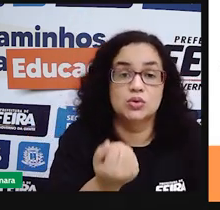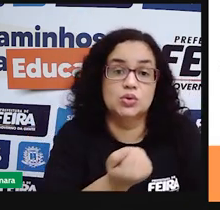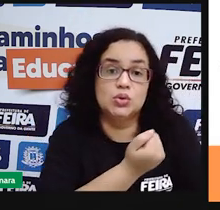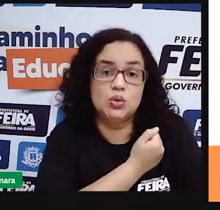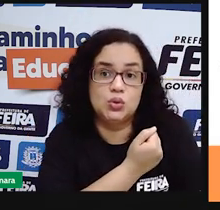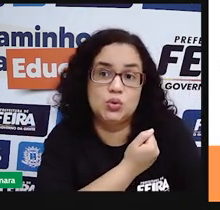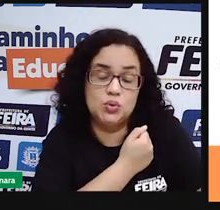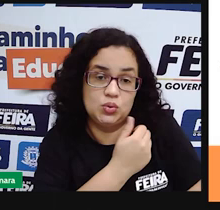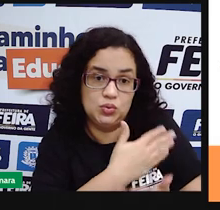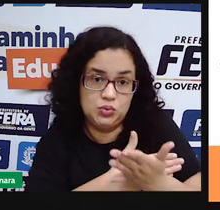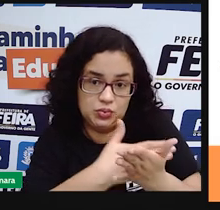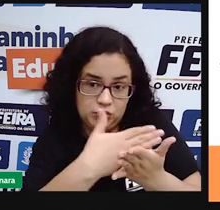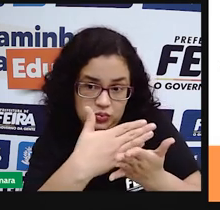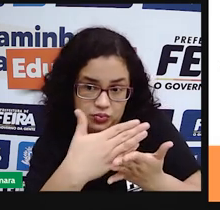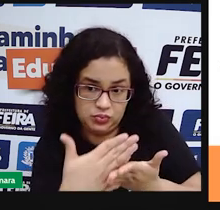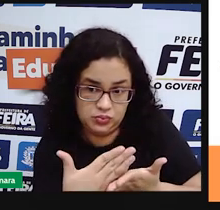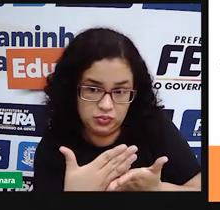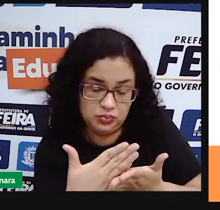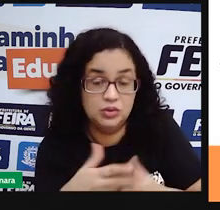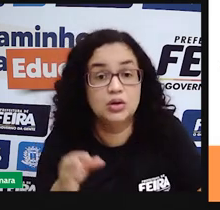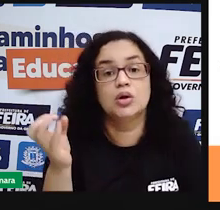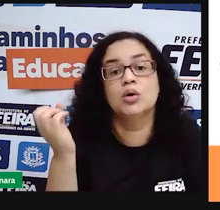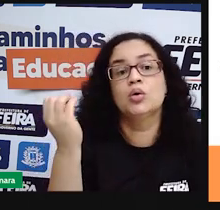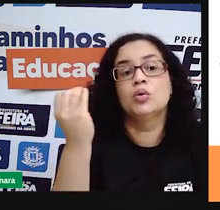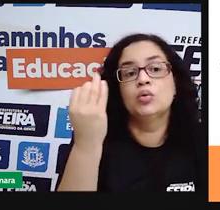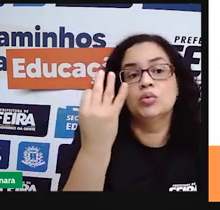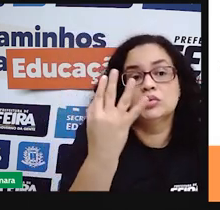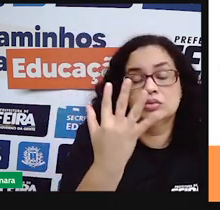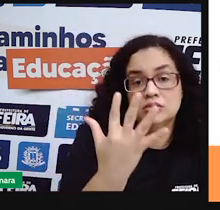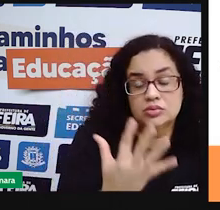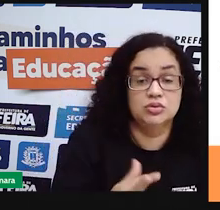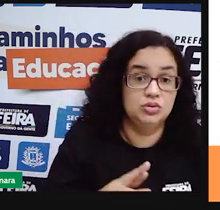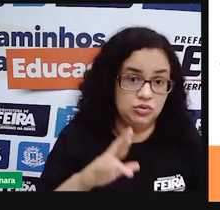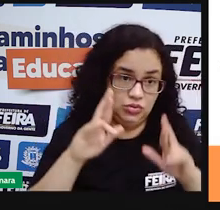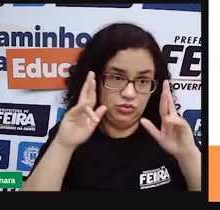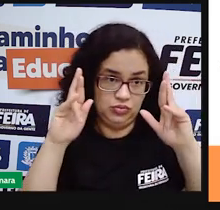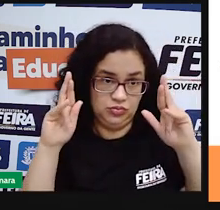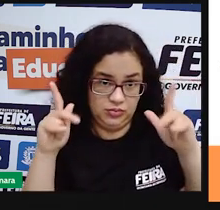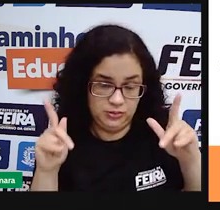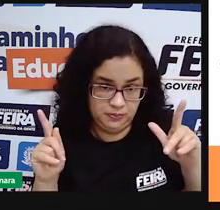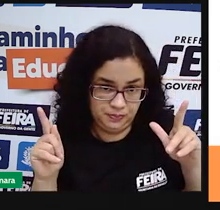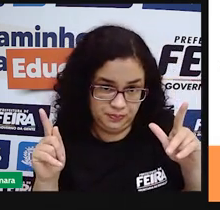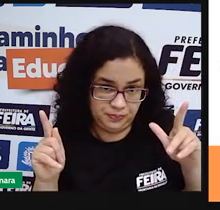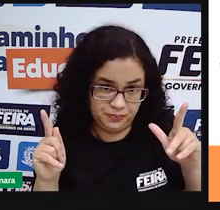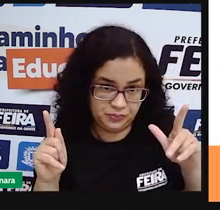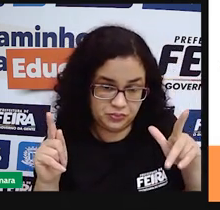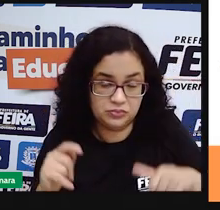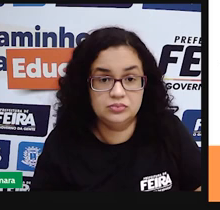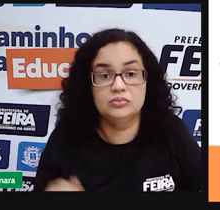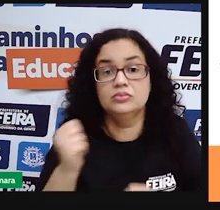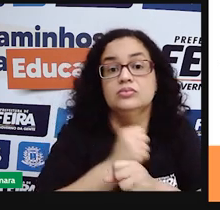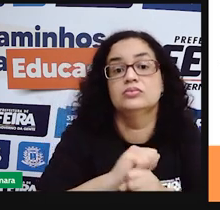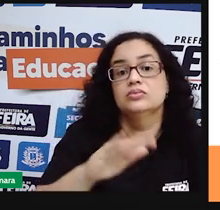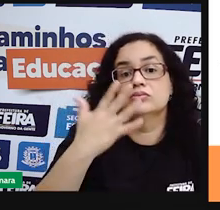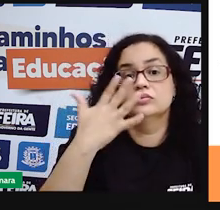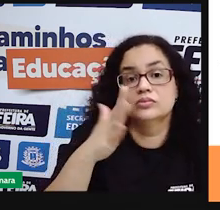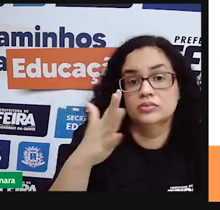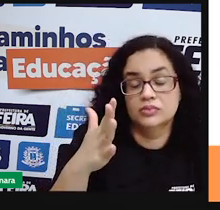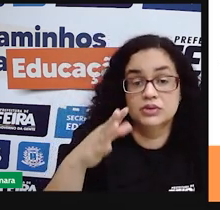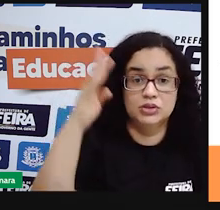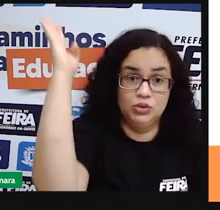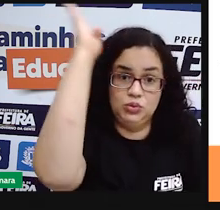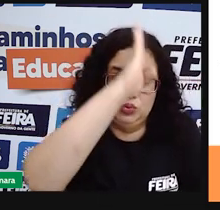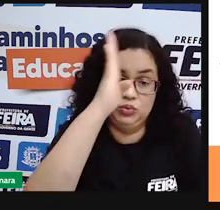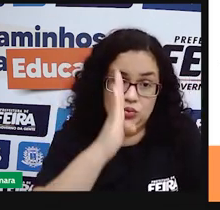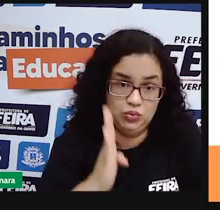e o número final uma quantidade muito diferente. Então se estimaram aí vivendo no Brasil